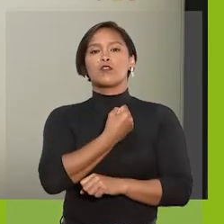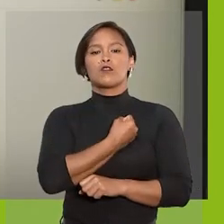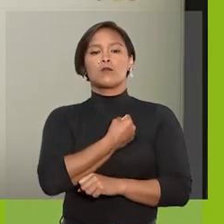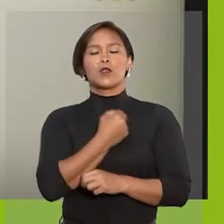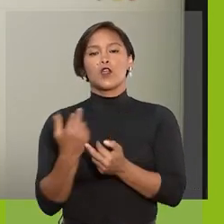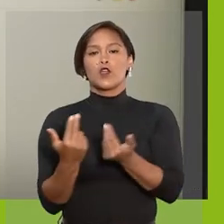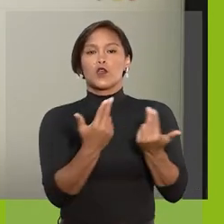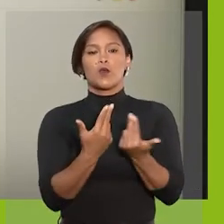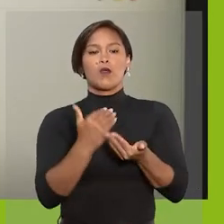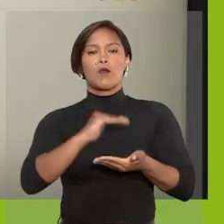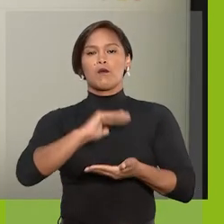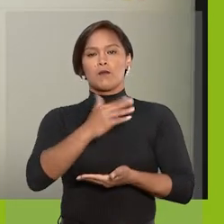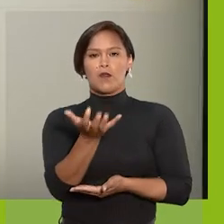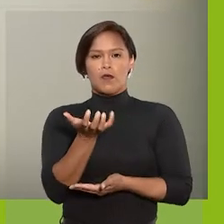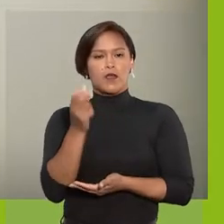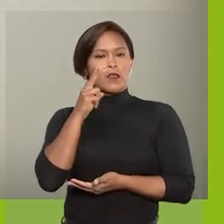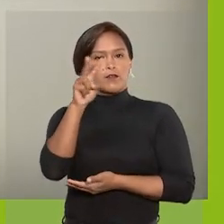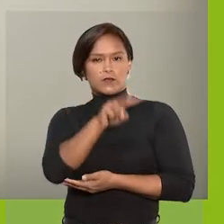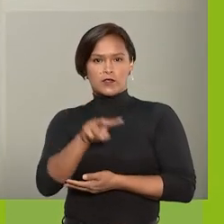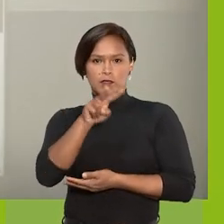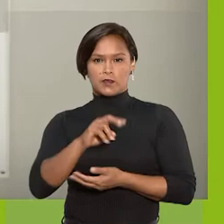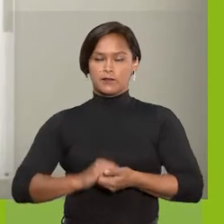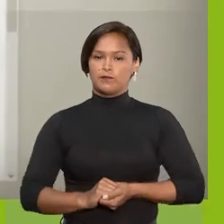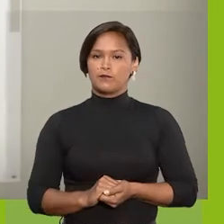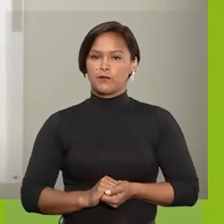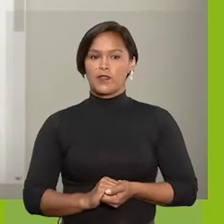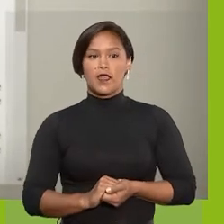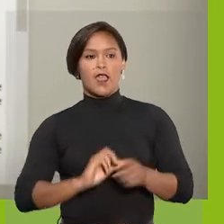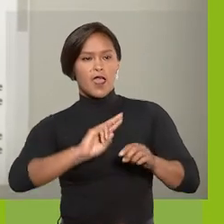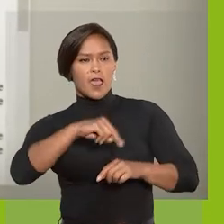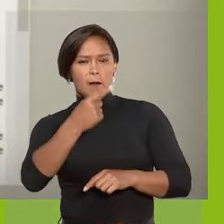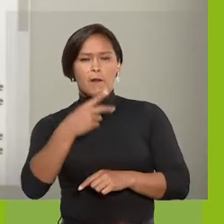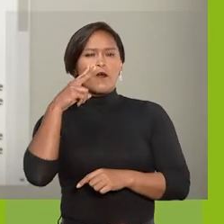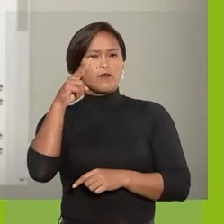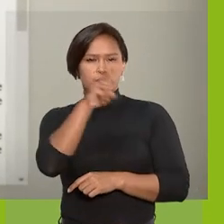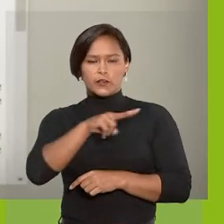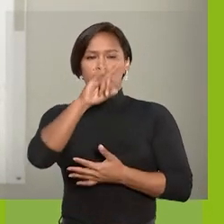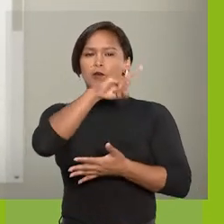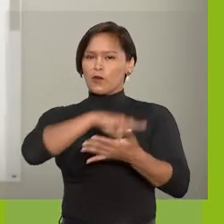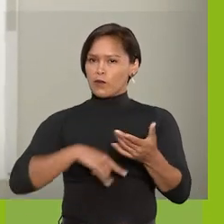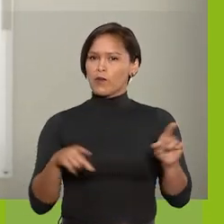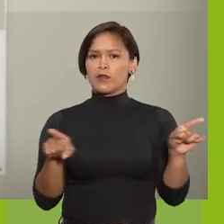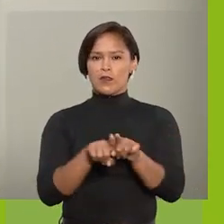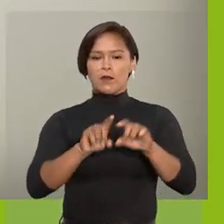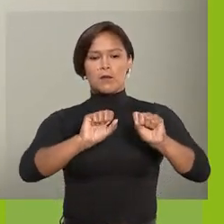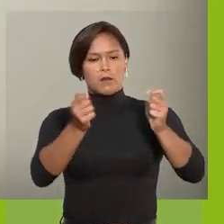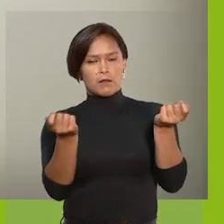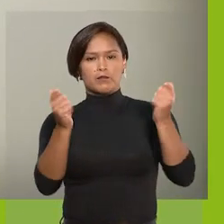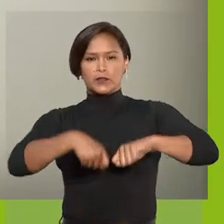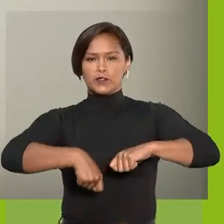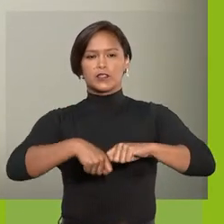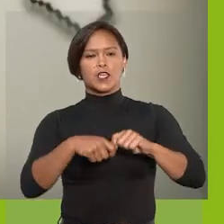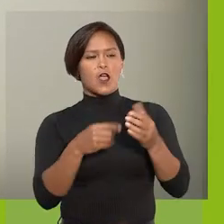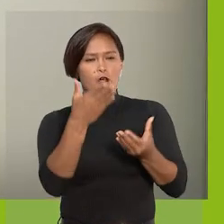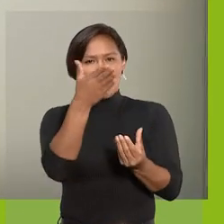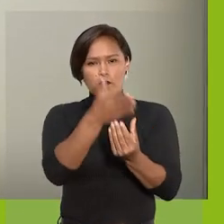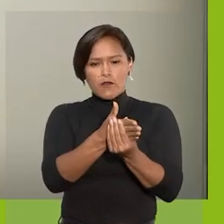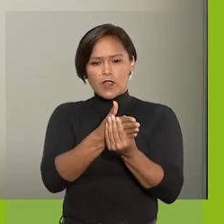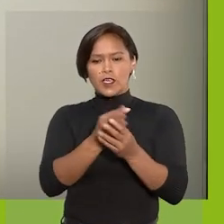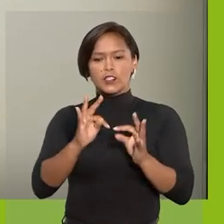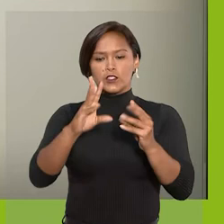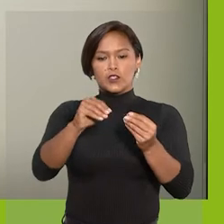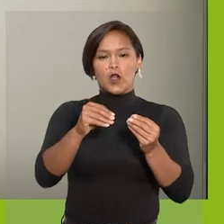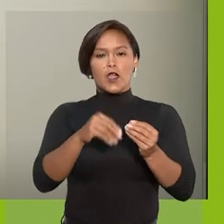correspondente. Na visualização de um documento, também é possível abrir a árvore do processo clicando